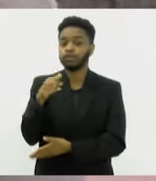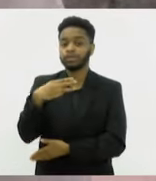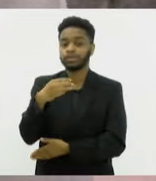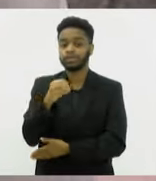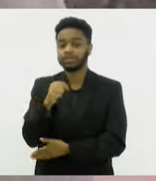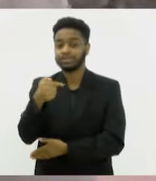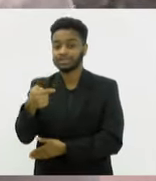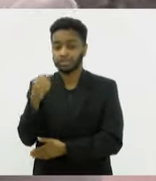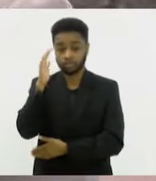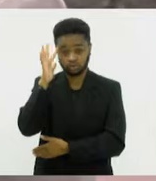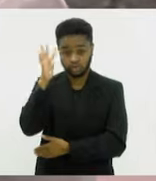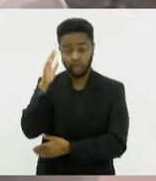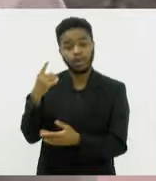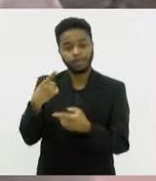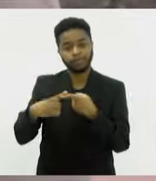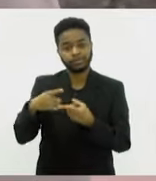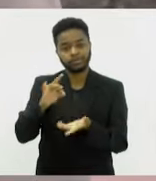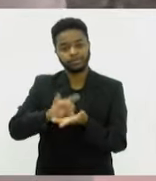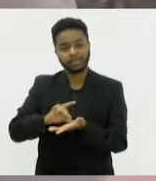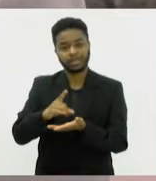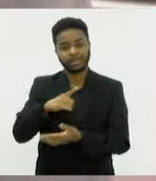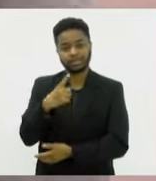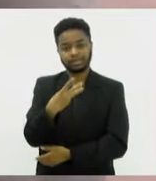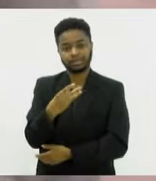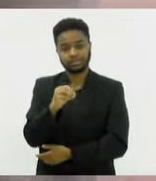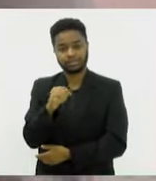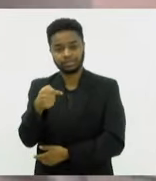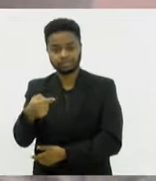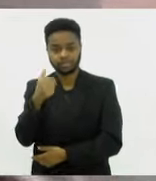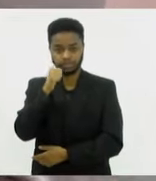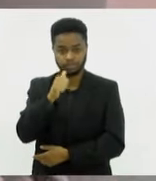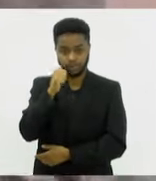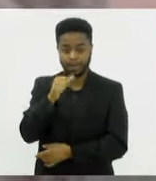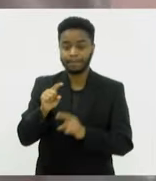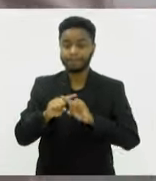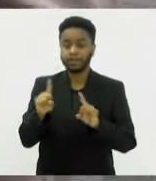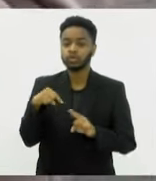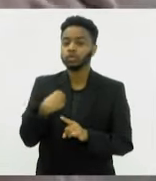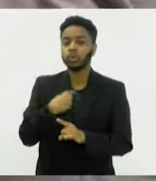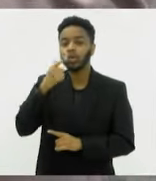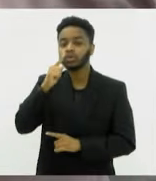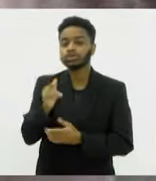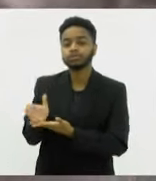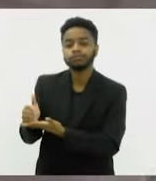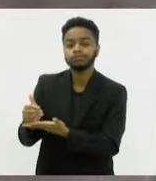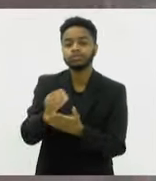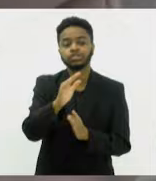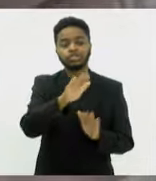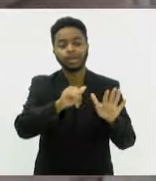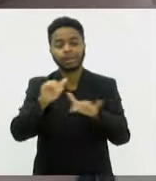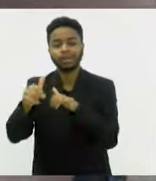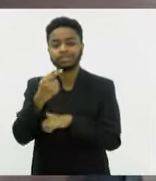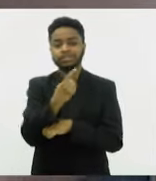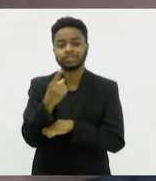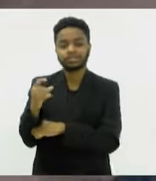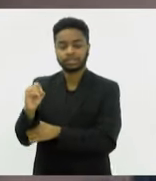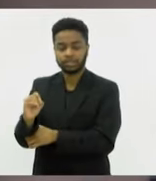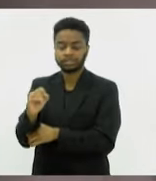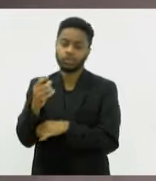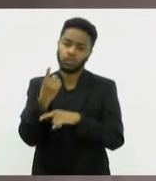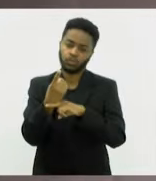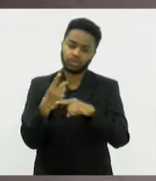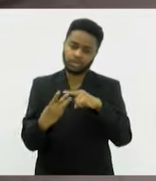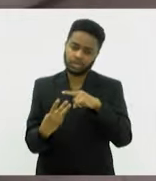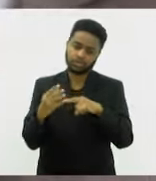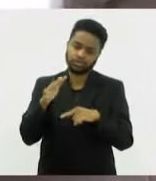Sonhos, porque nós éramos 307. Dessas 307, nós conseguimos reunir 110, pouco mais de um terço. E aí,